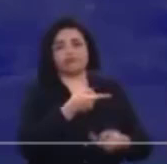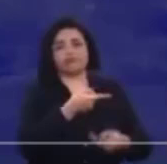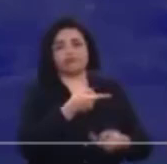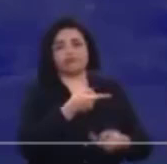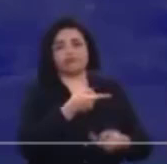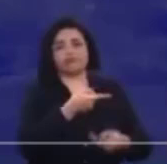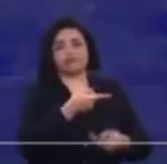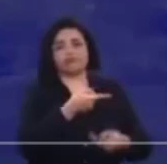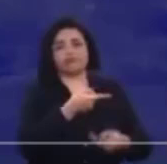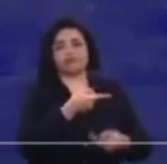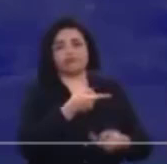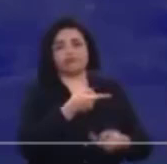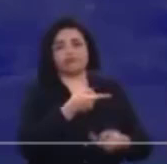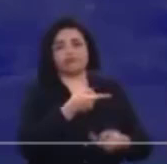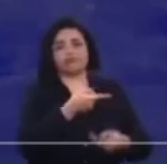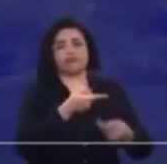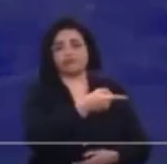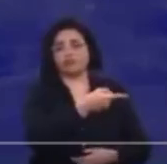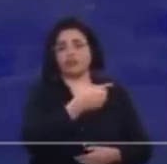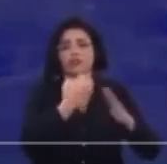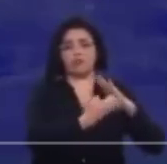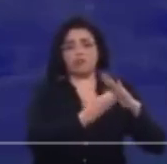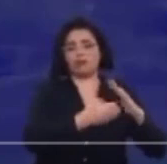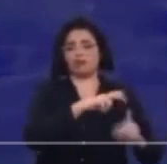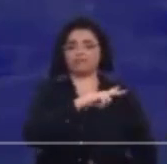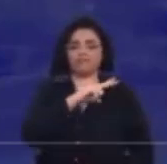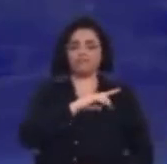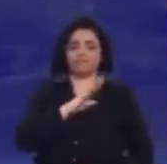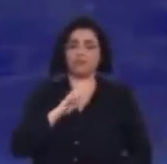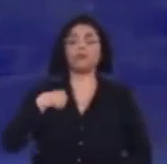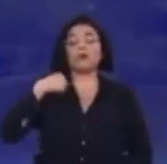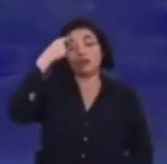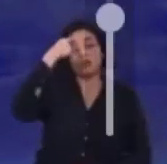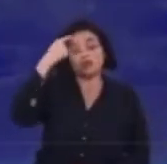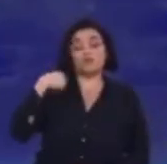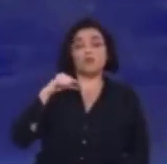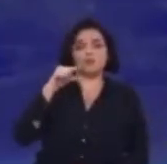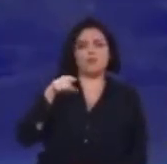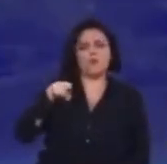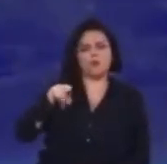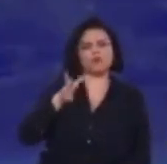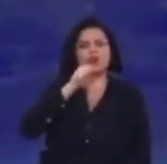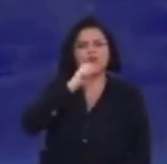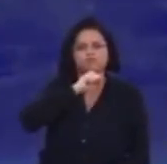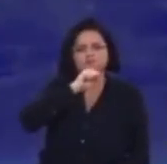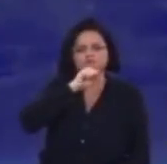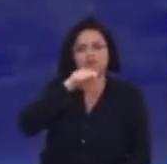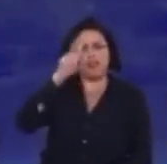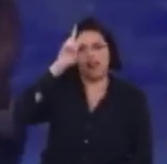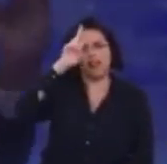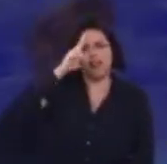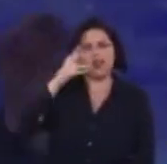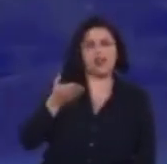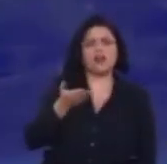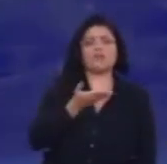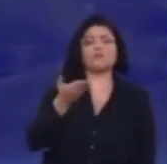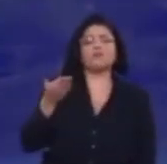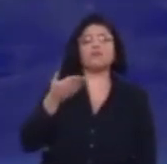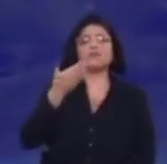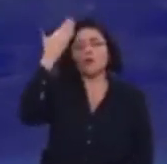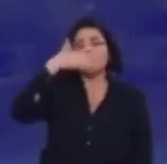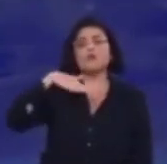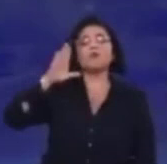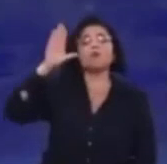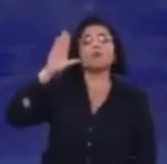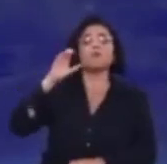meteu essa daqui ao vivo, cara. Dá uma olhada aqui. Você se lembra, você que tem, que é um pouco mais velho, vai se lembrar do que prometeram para